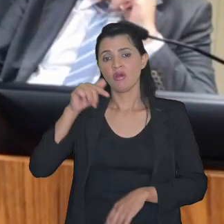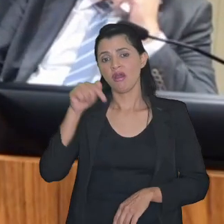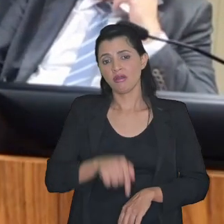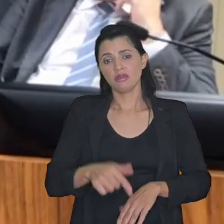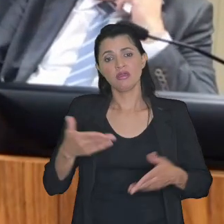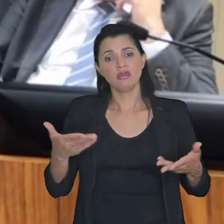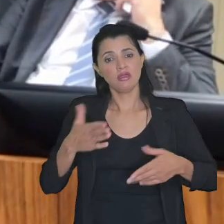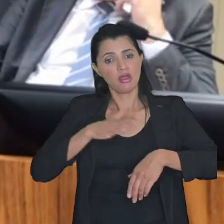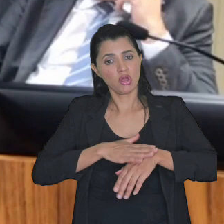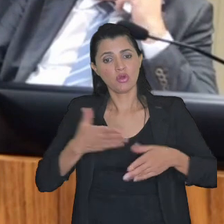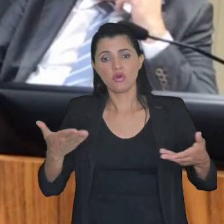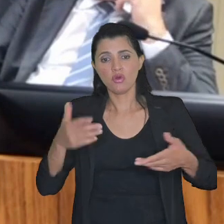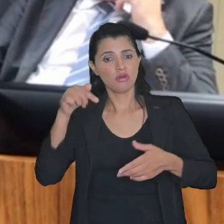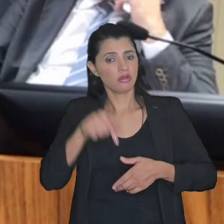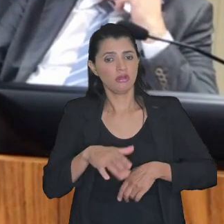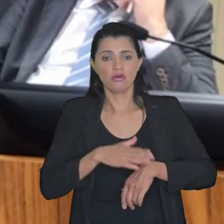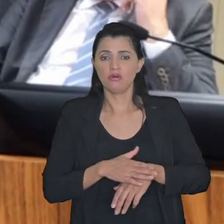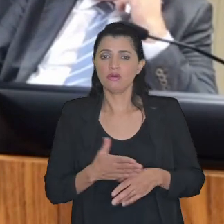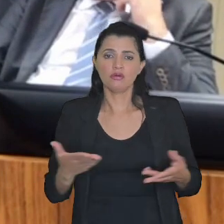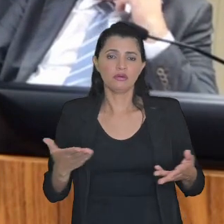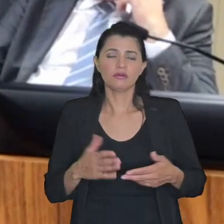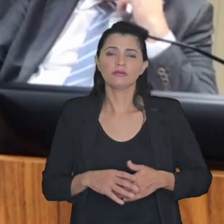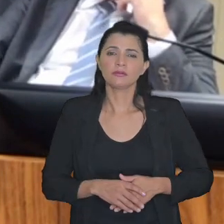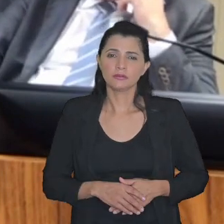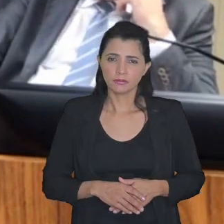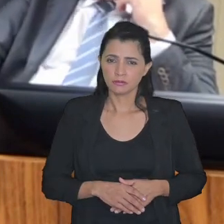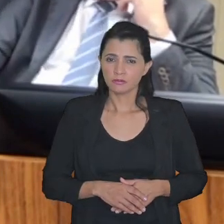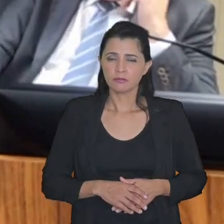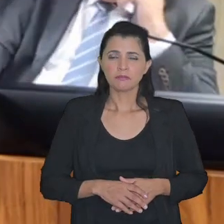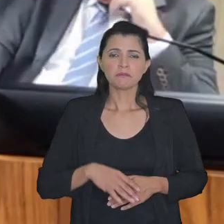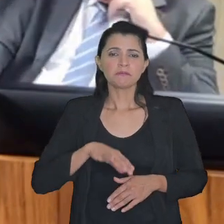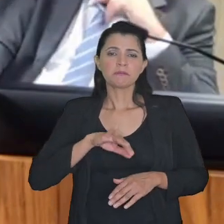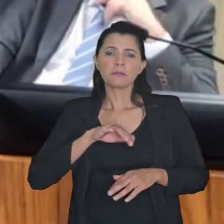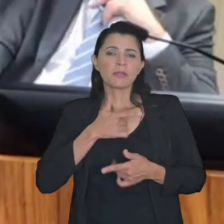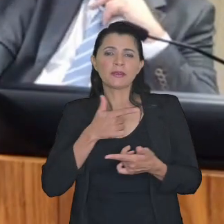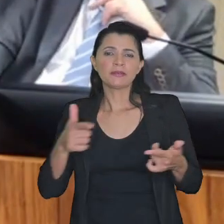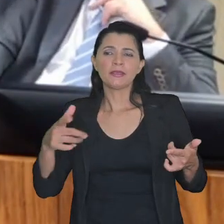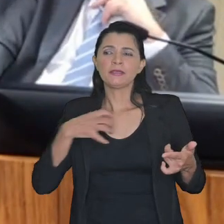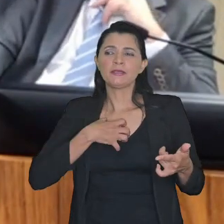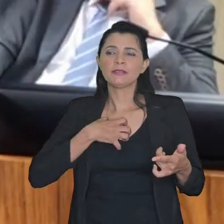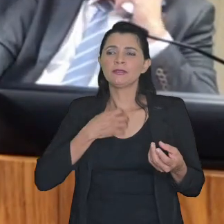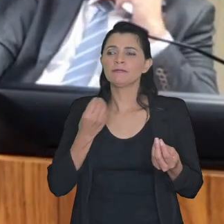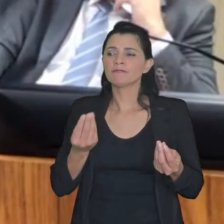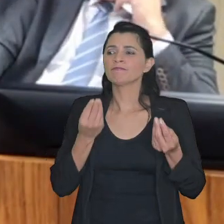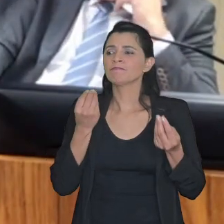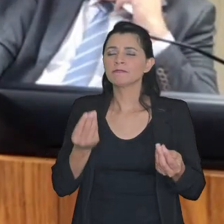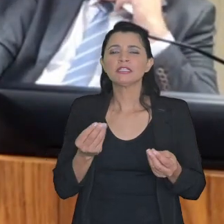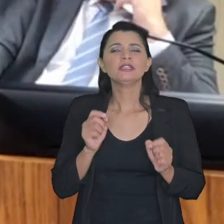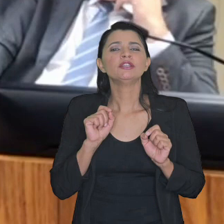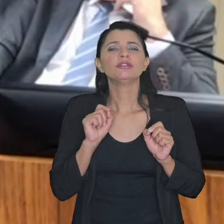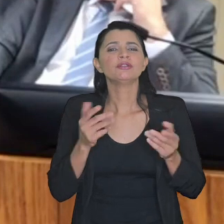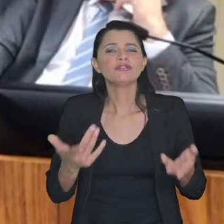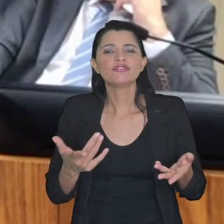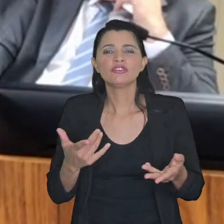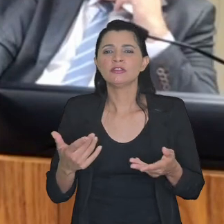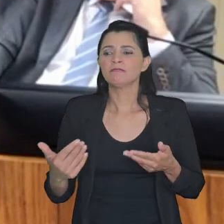e agora aqui e agora sem esse sentimento de